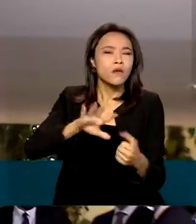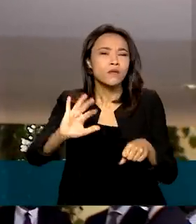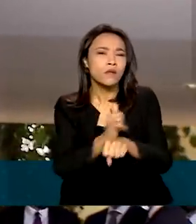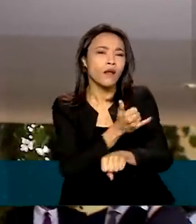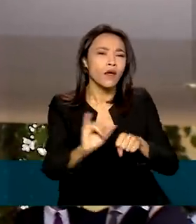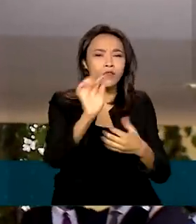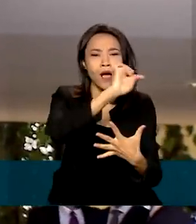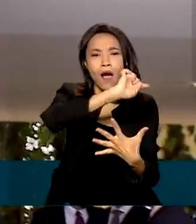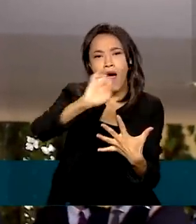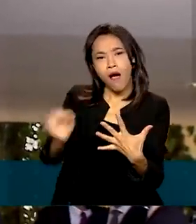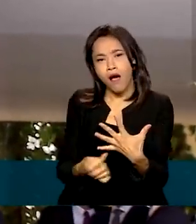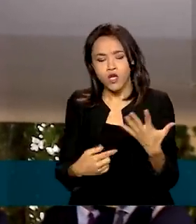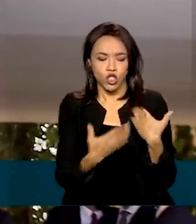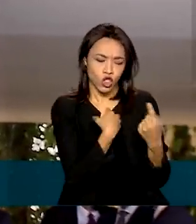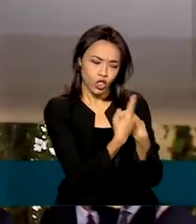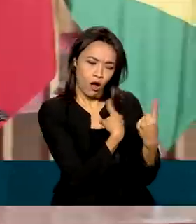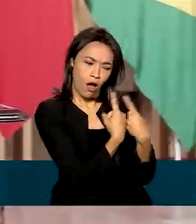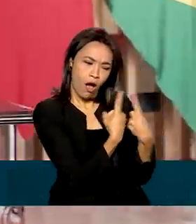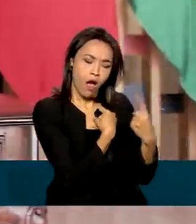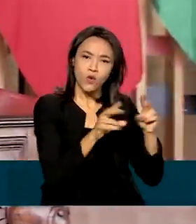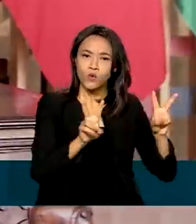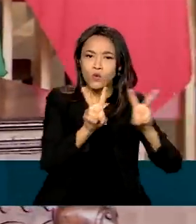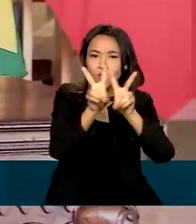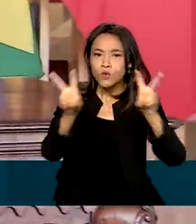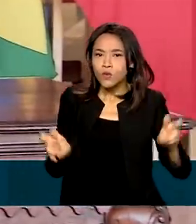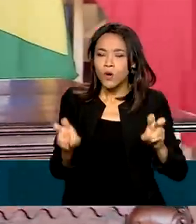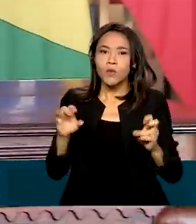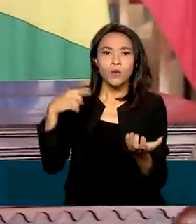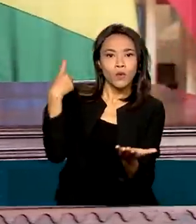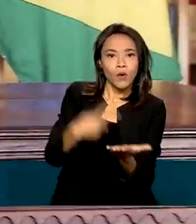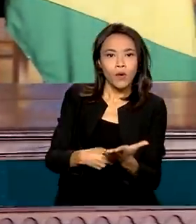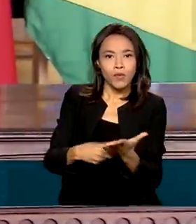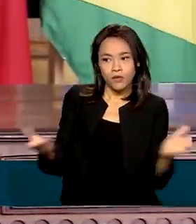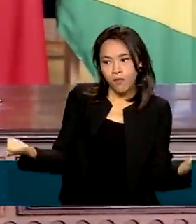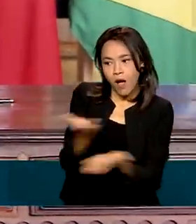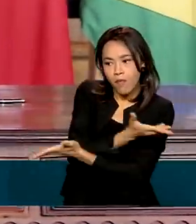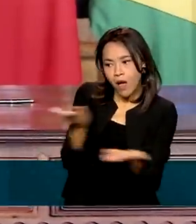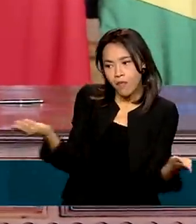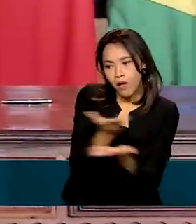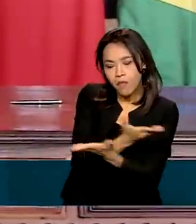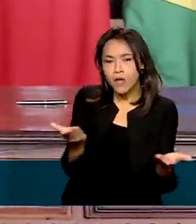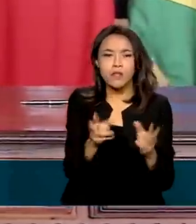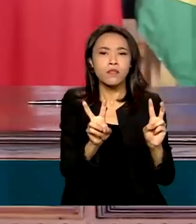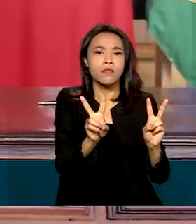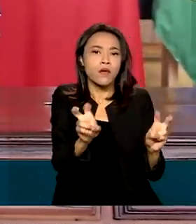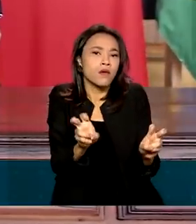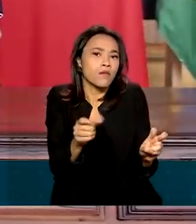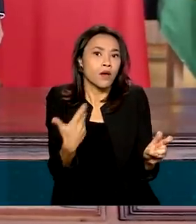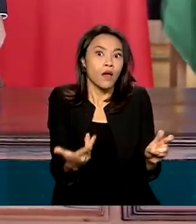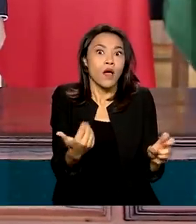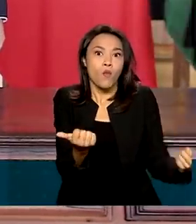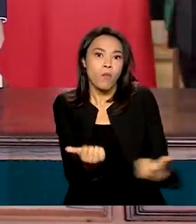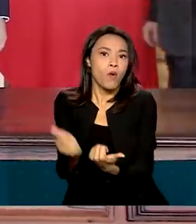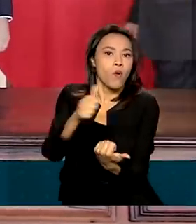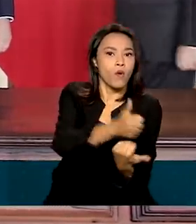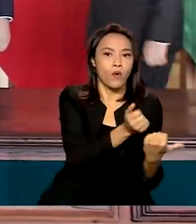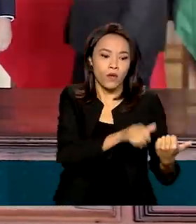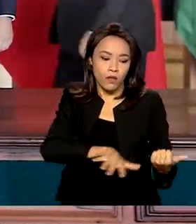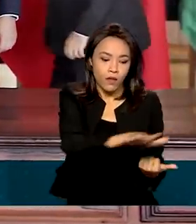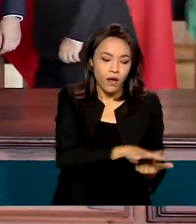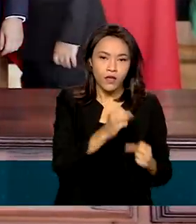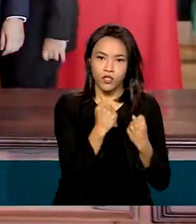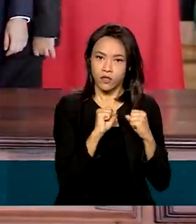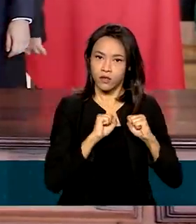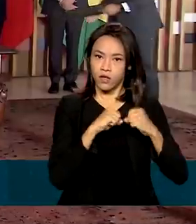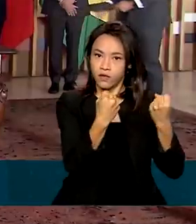que garante o diálogo constante sobre a agenda bilateral. Eles discutiram assuntos como a cooperação nos setores de